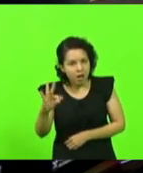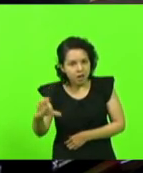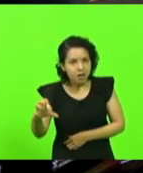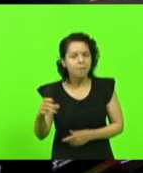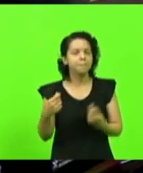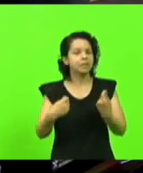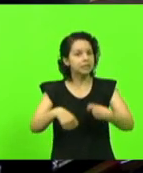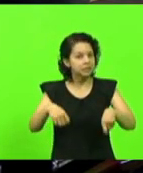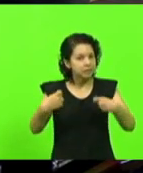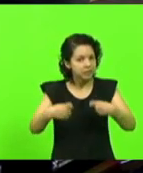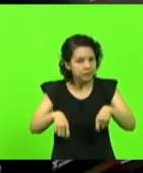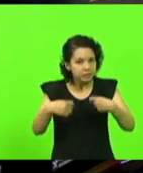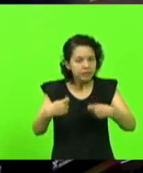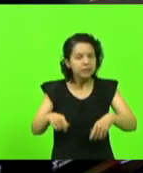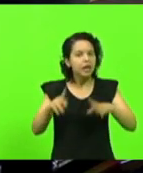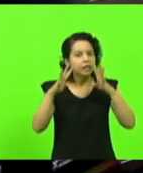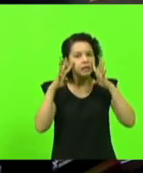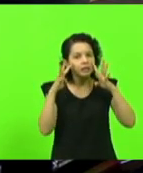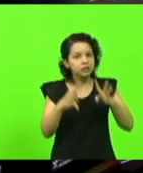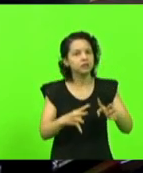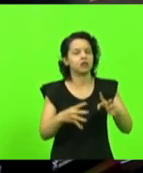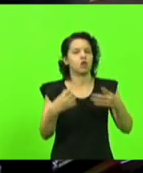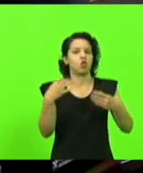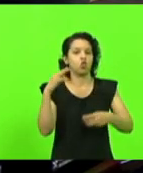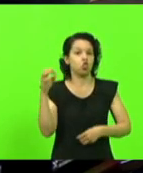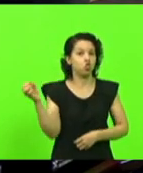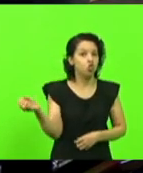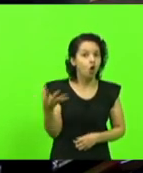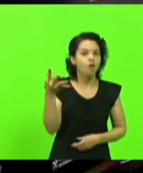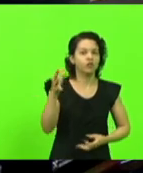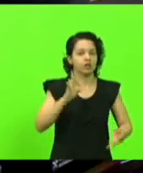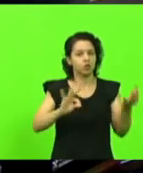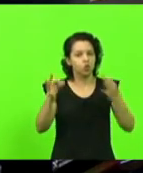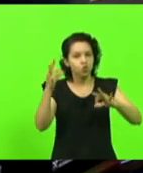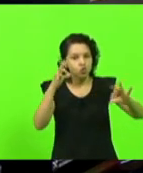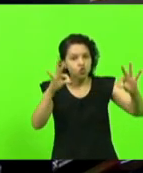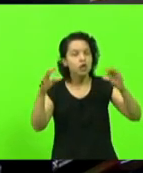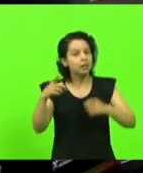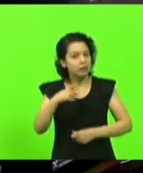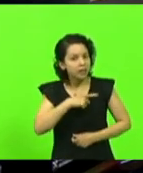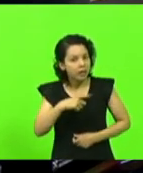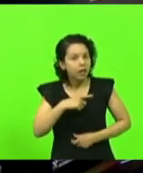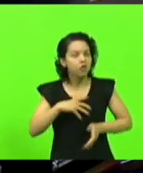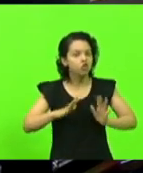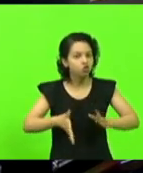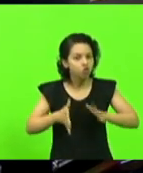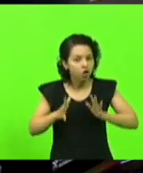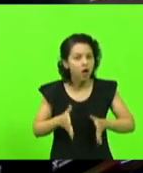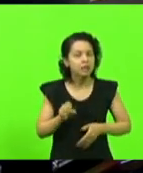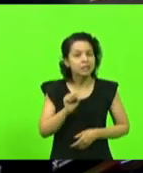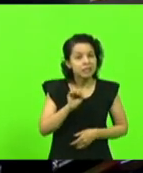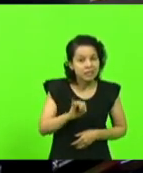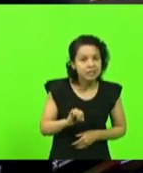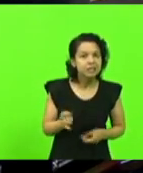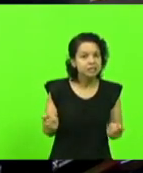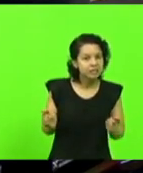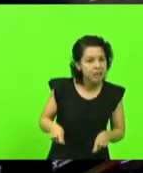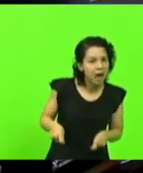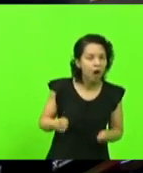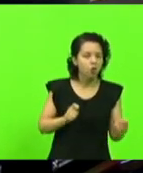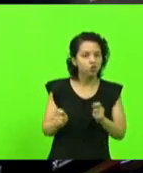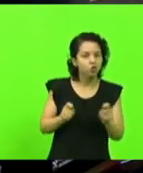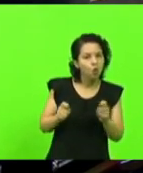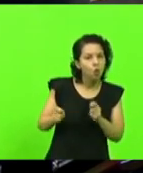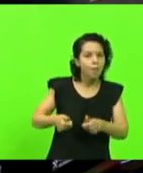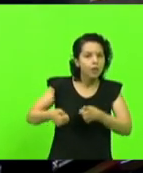atente que novas tecnologias estão aí e se a gente pode fazer um controle melhor especialmente por exemplo